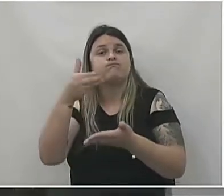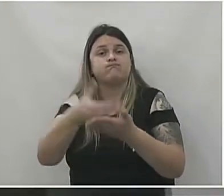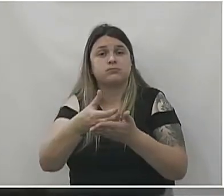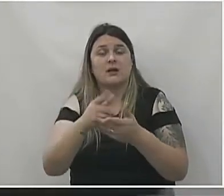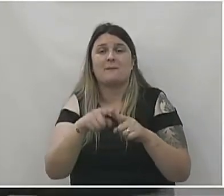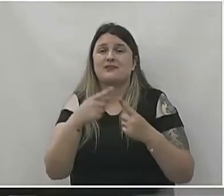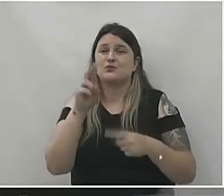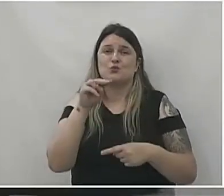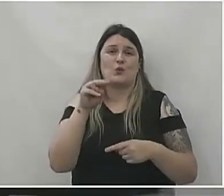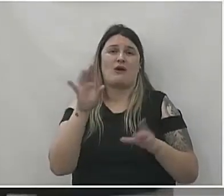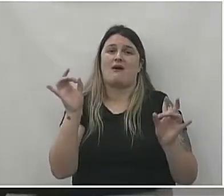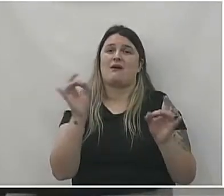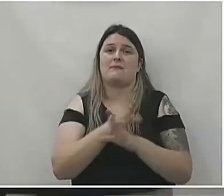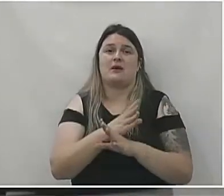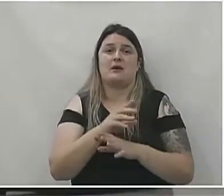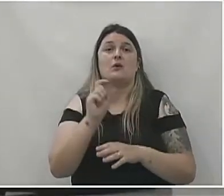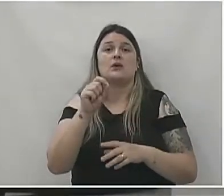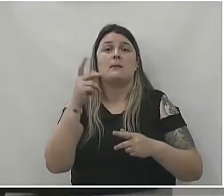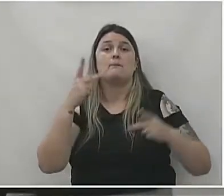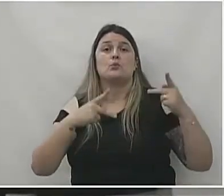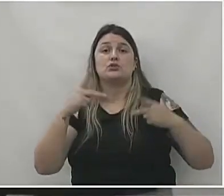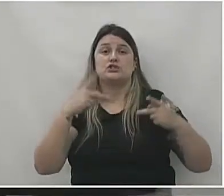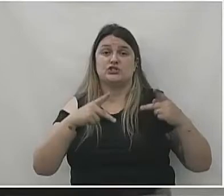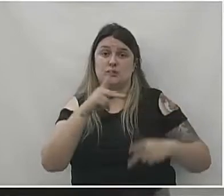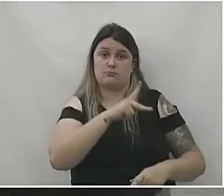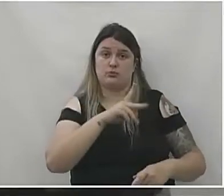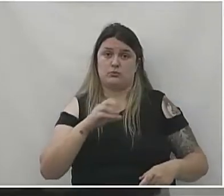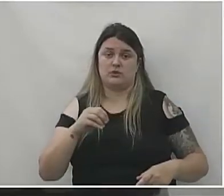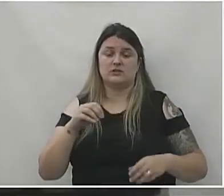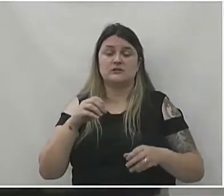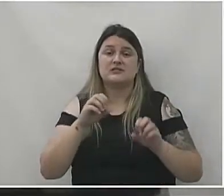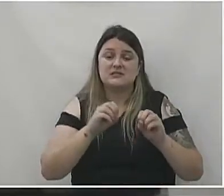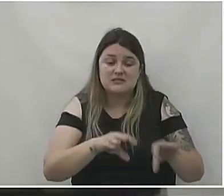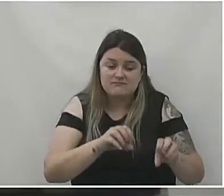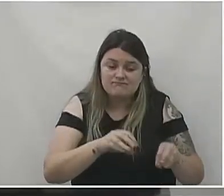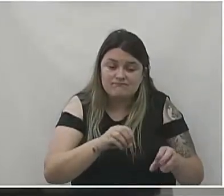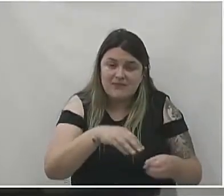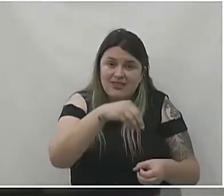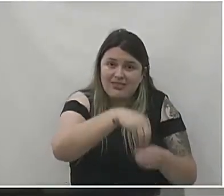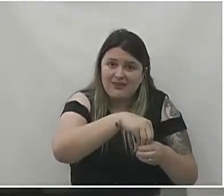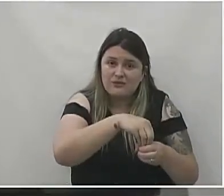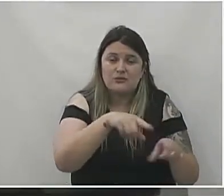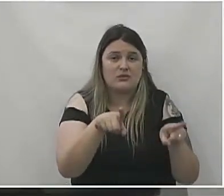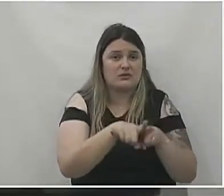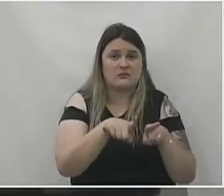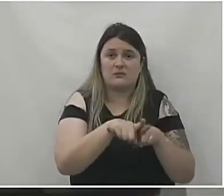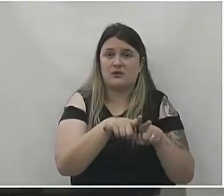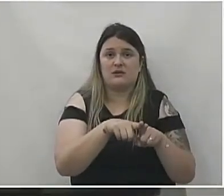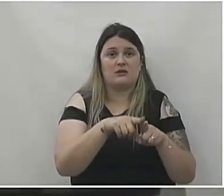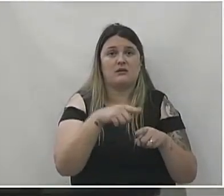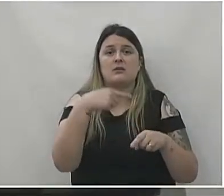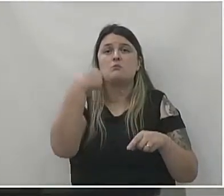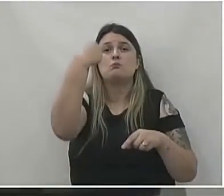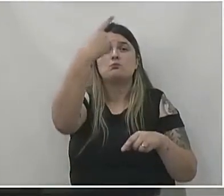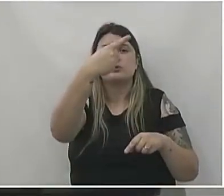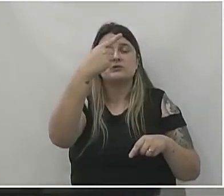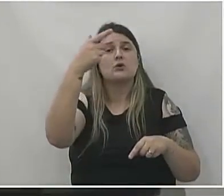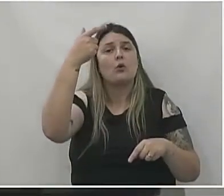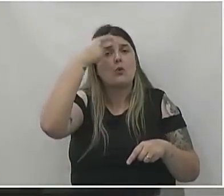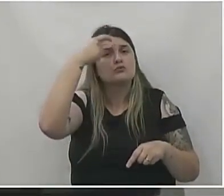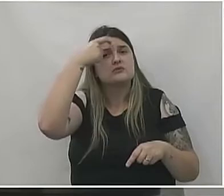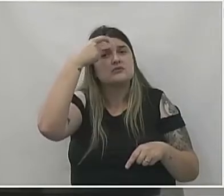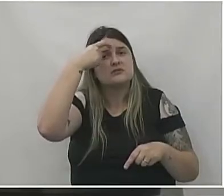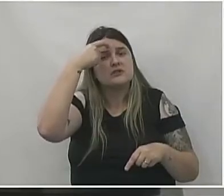Mas isso nunca vai acabar. O que precisa é política pública nesse sentido, desde a educação até ter lá no final uma